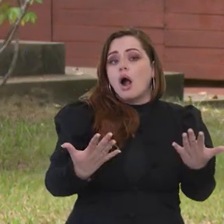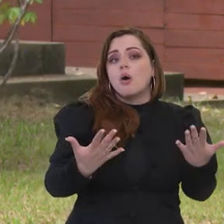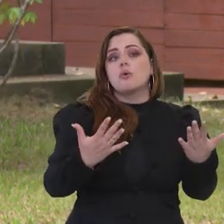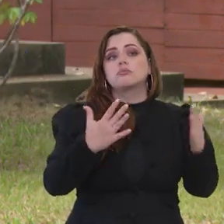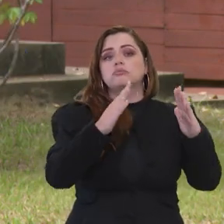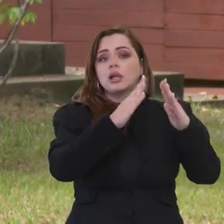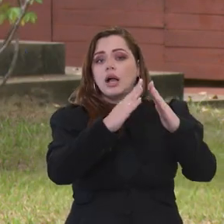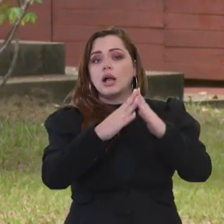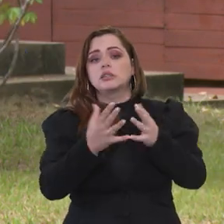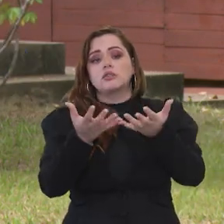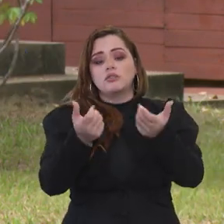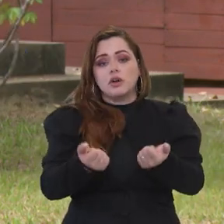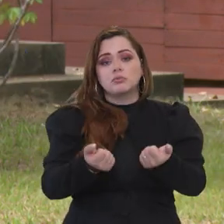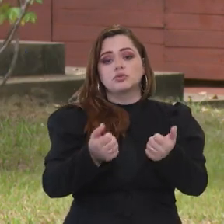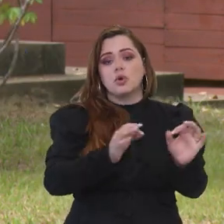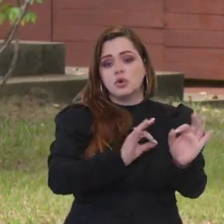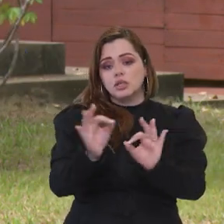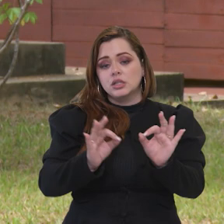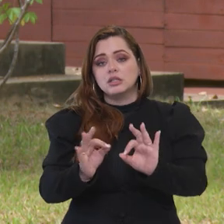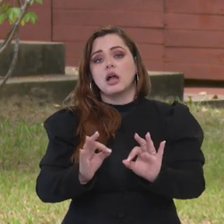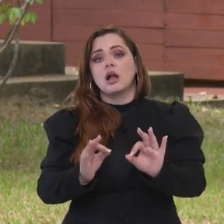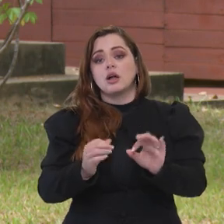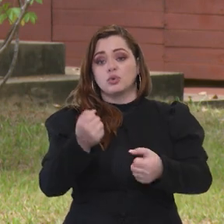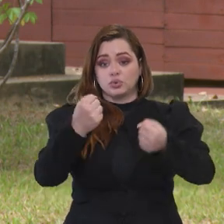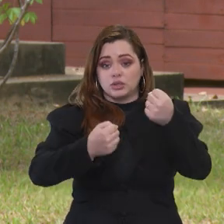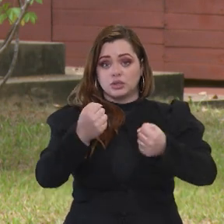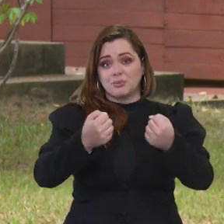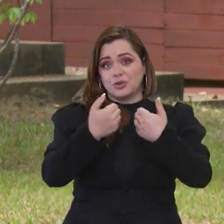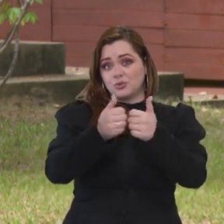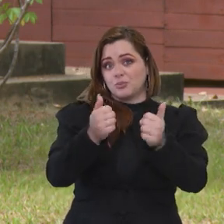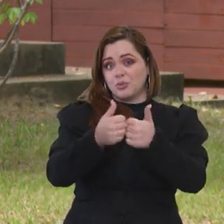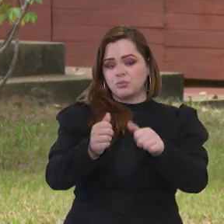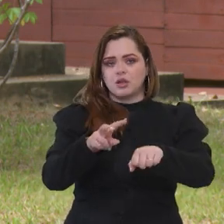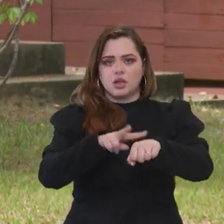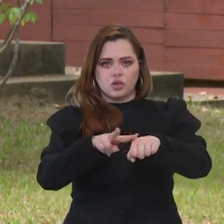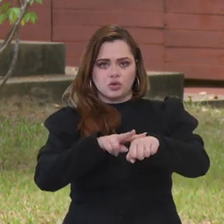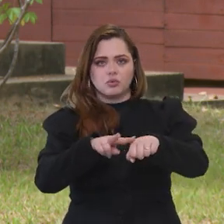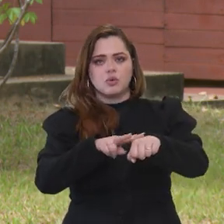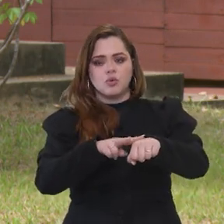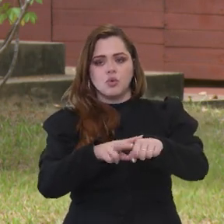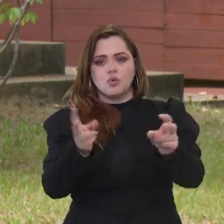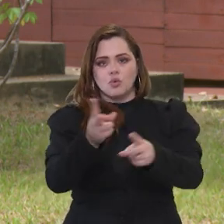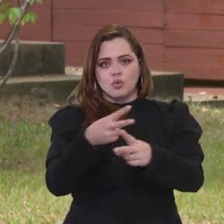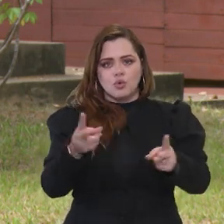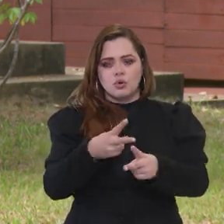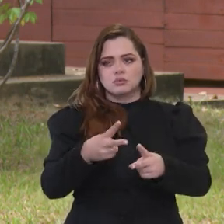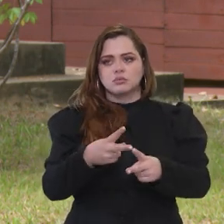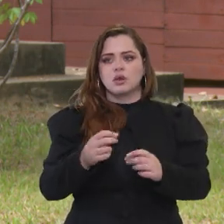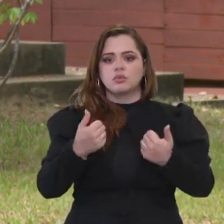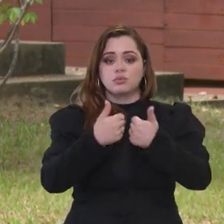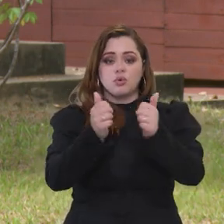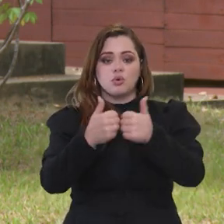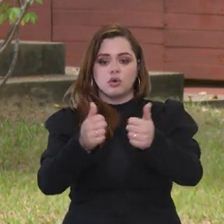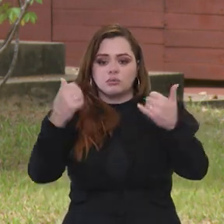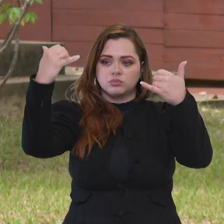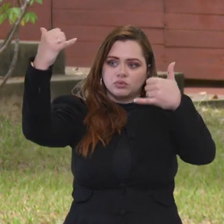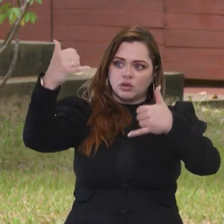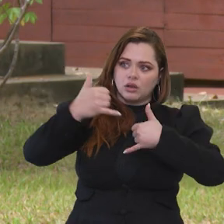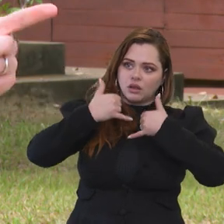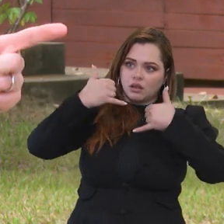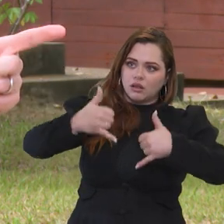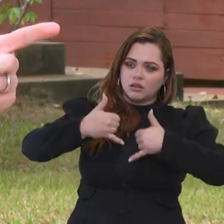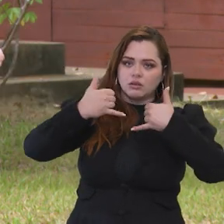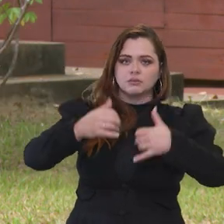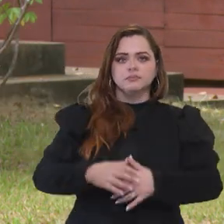modelo de mobilidade urbana, do transporte público que nós vamos querer falar. Nós vamos falar de hidrogênio verde, nós vamos falar de ônibus elétrico, nós vamos